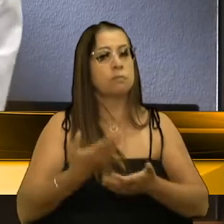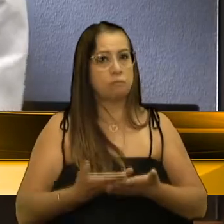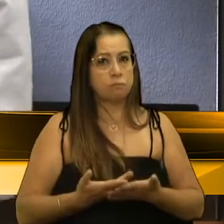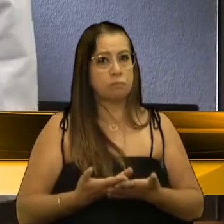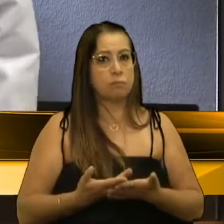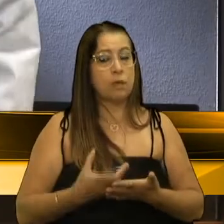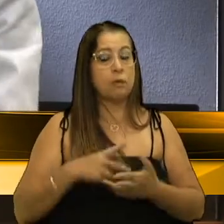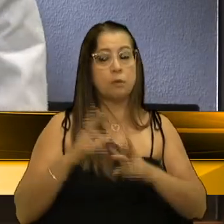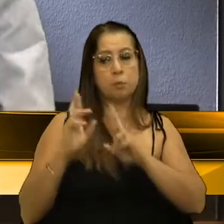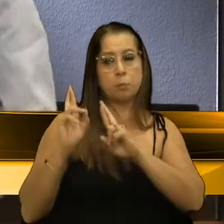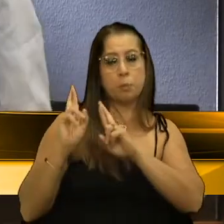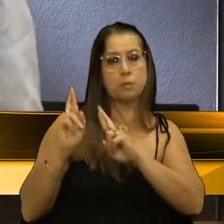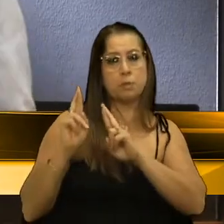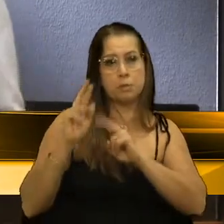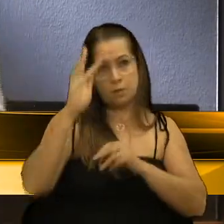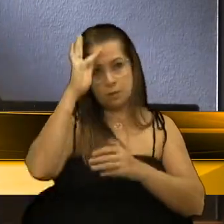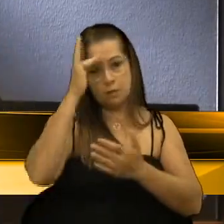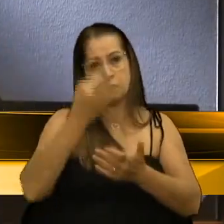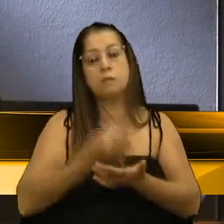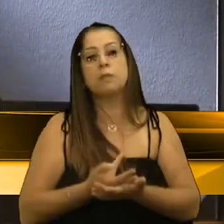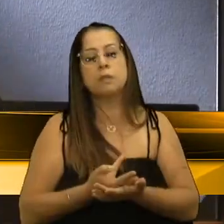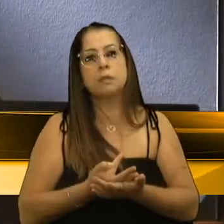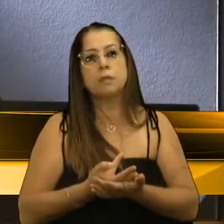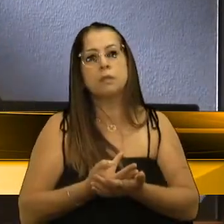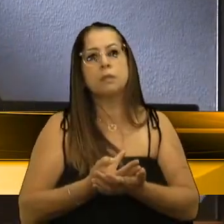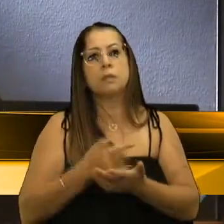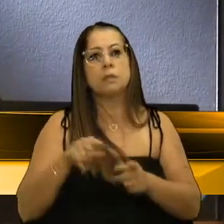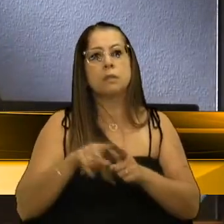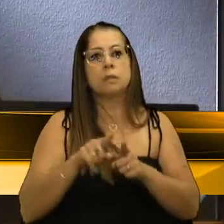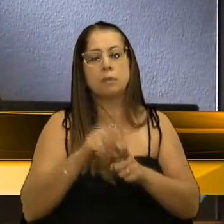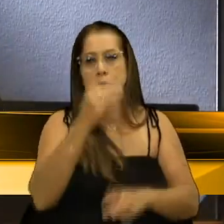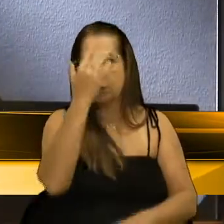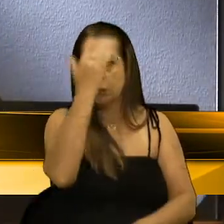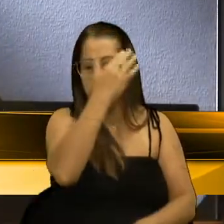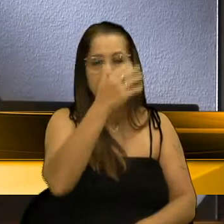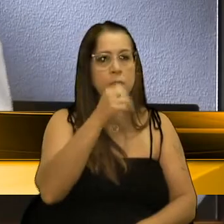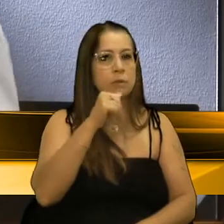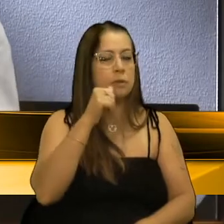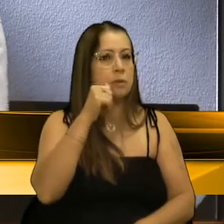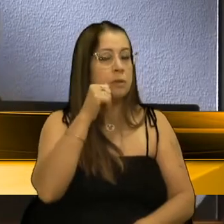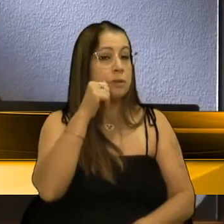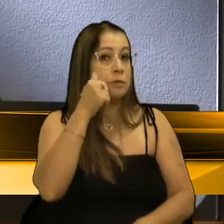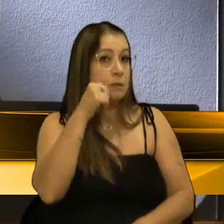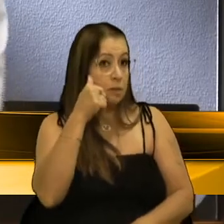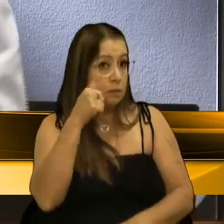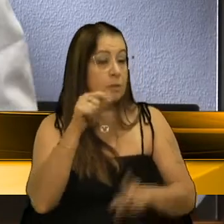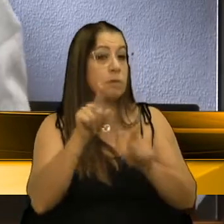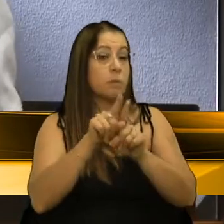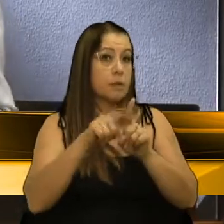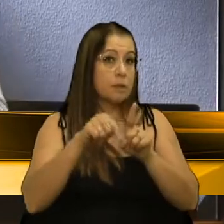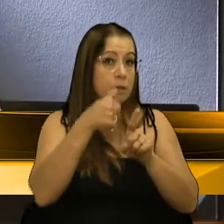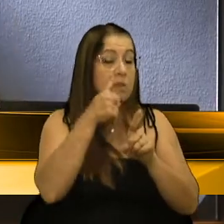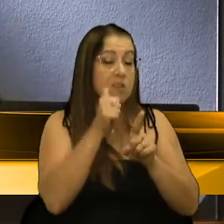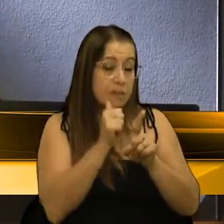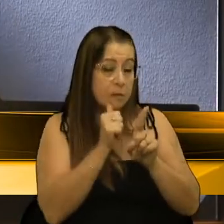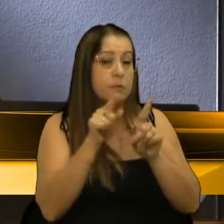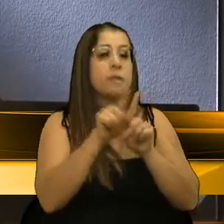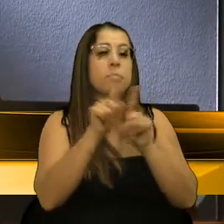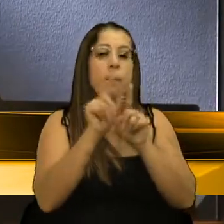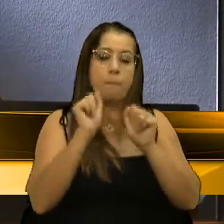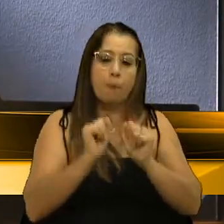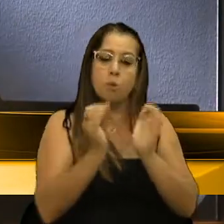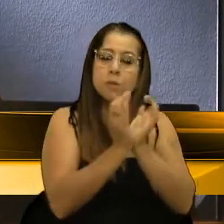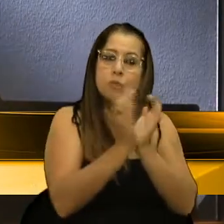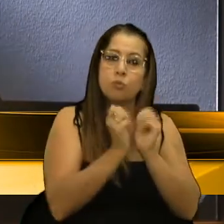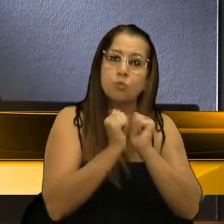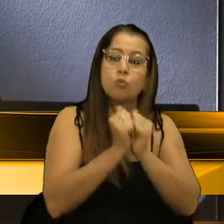tenho esperança, tenho fé, que a gestão, a de Lógio Domênico, Paulo Iori, secretariados, nós, vereadores, possamos, sim, equipe, estar